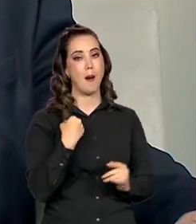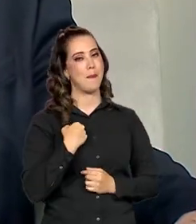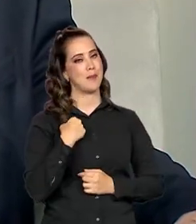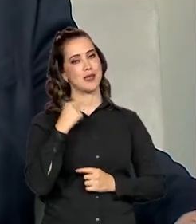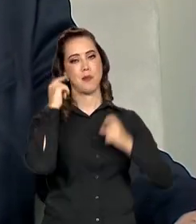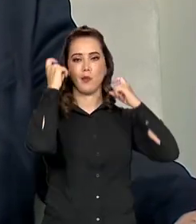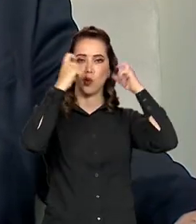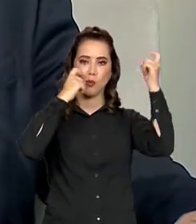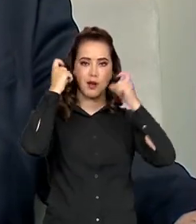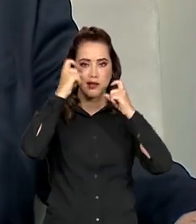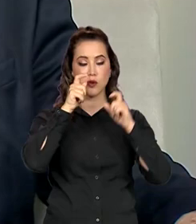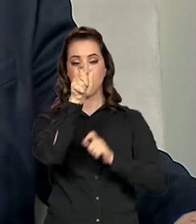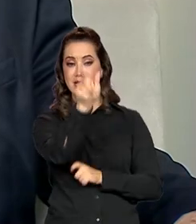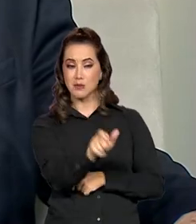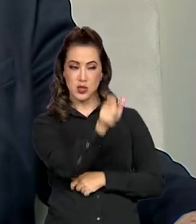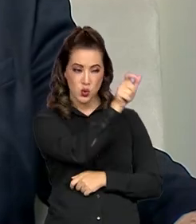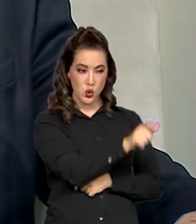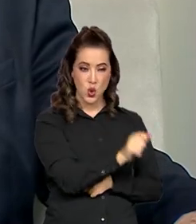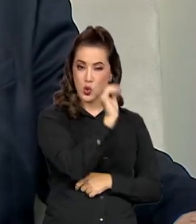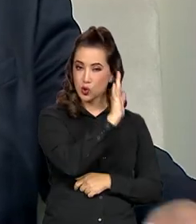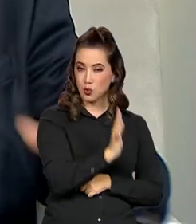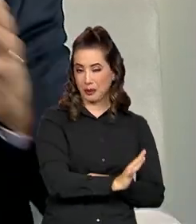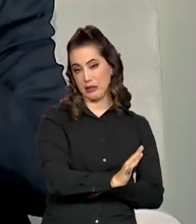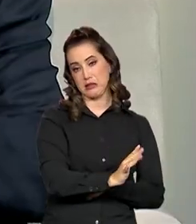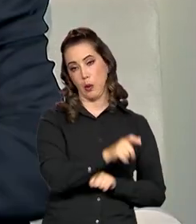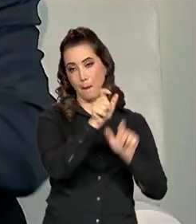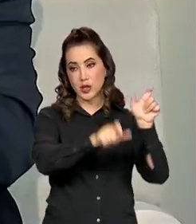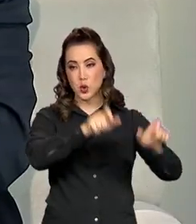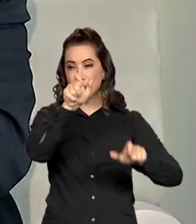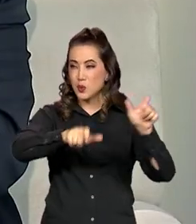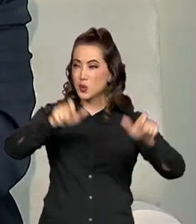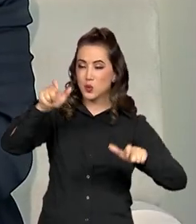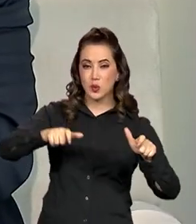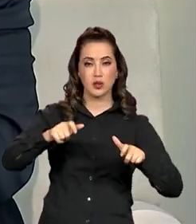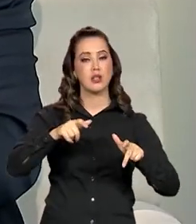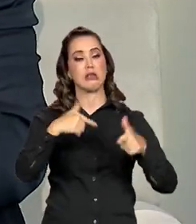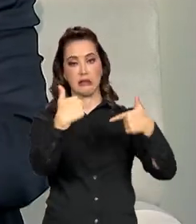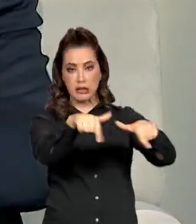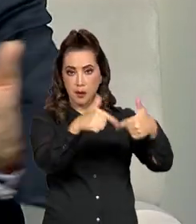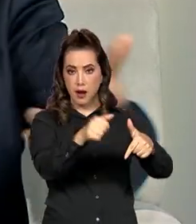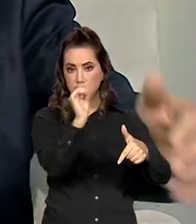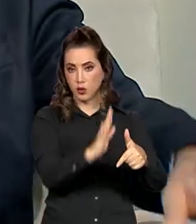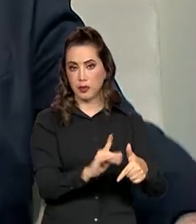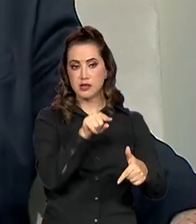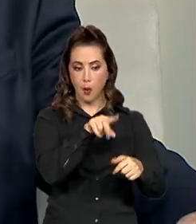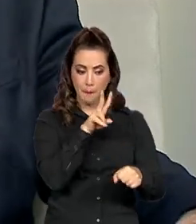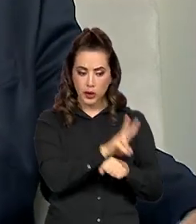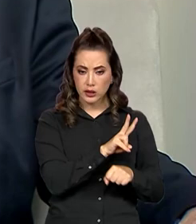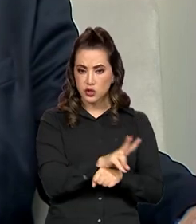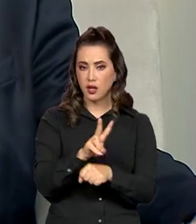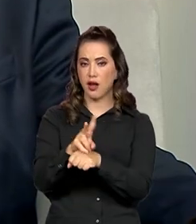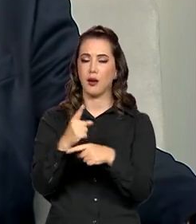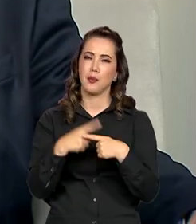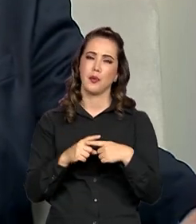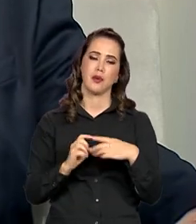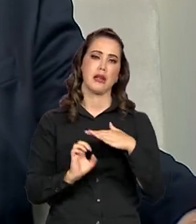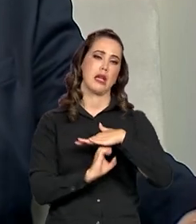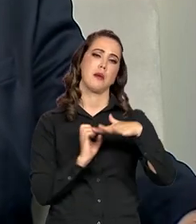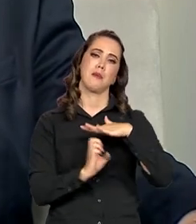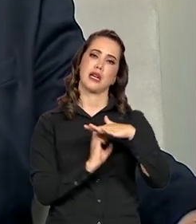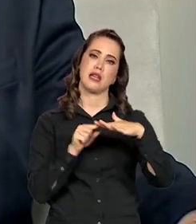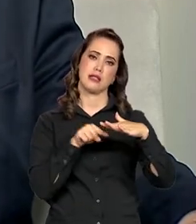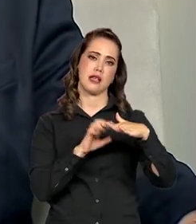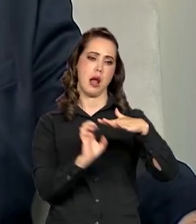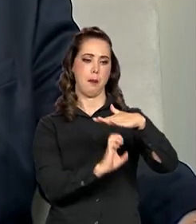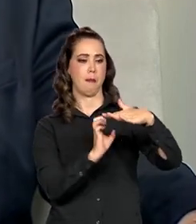com os trabalhadores e trabalhadoras. É eles que nós queremos proteger. Porque as empresas, meu caro, estão